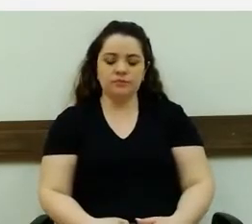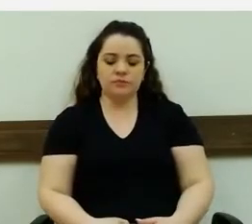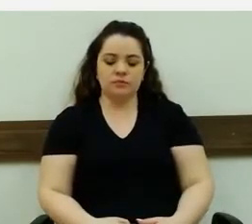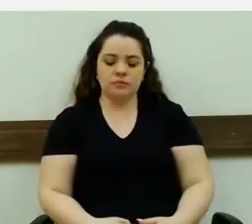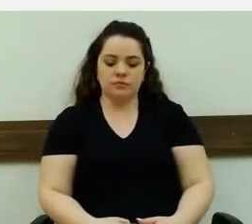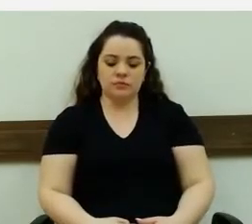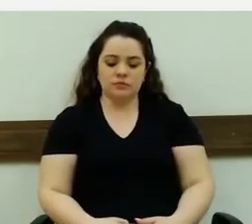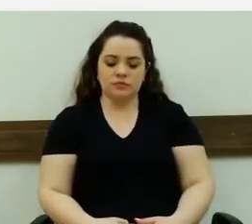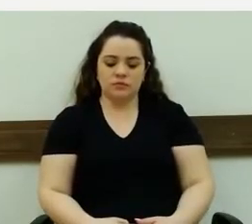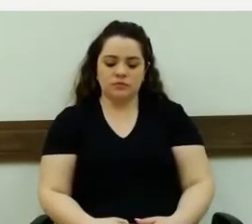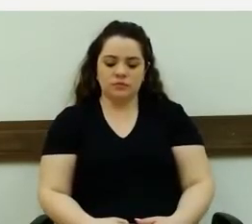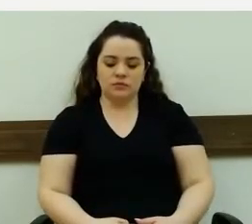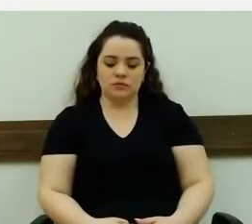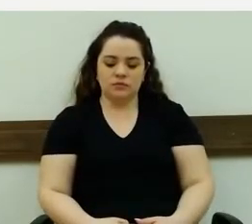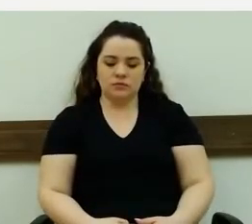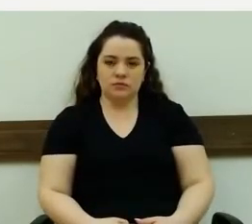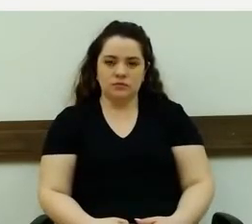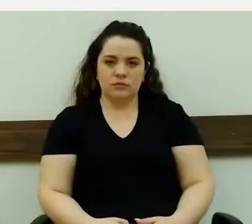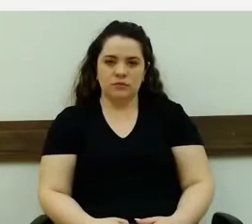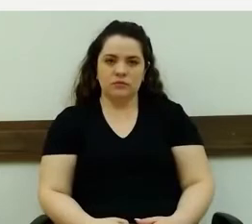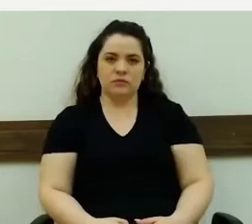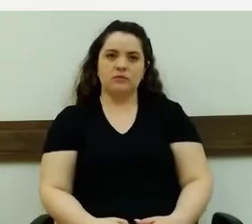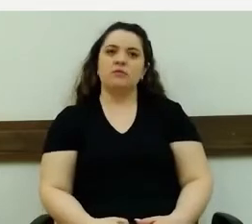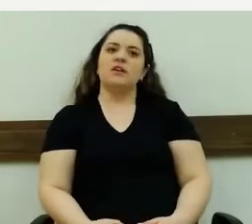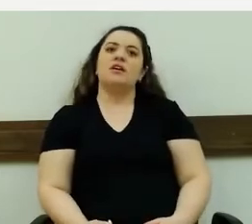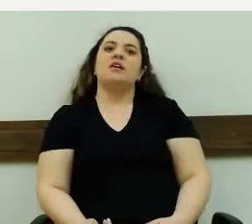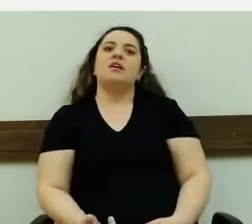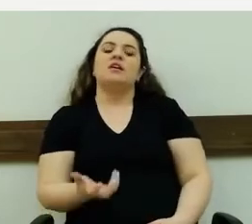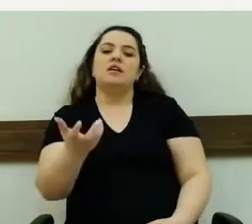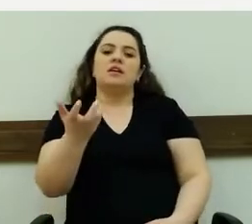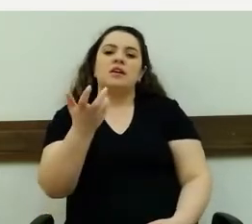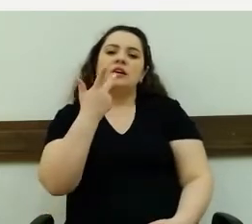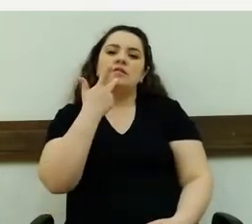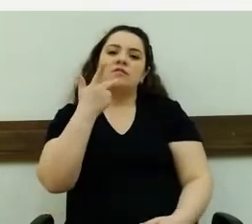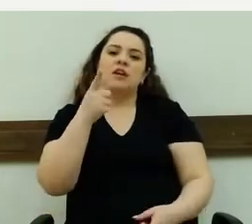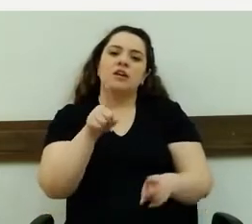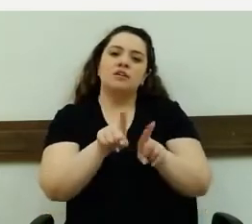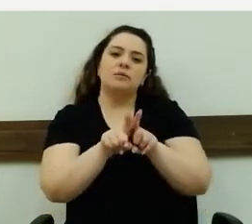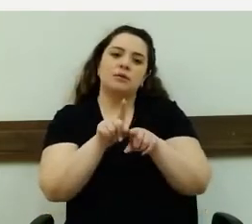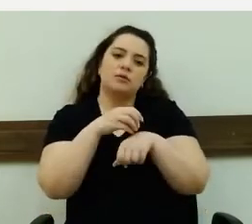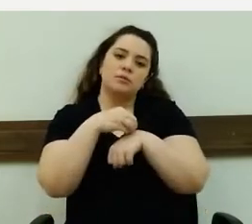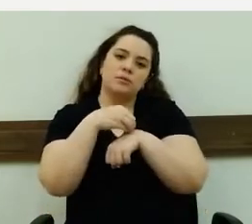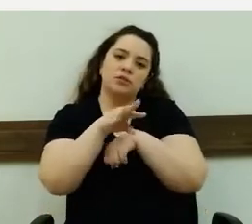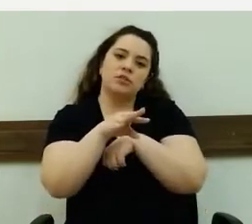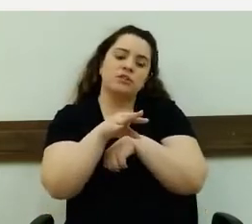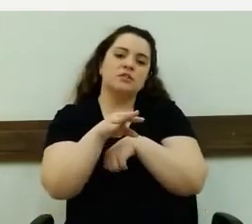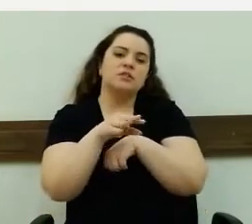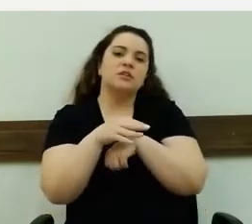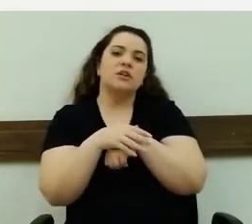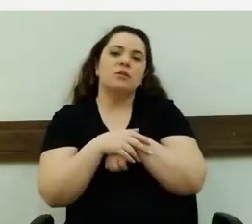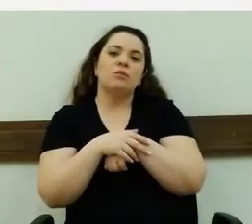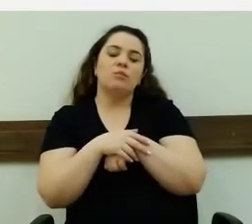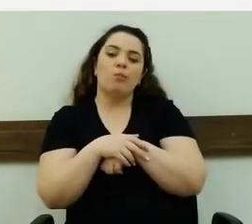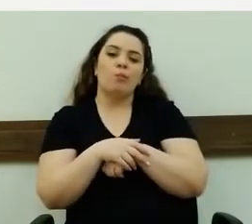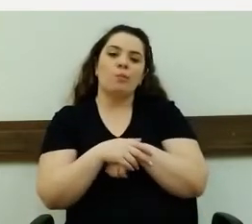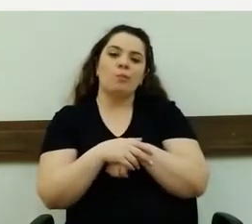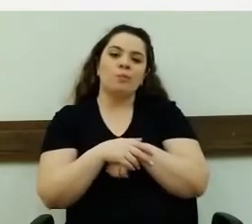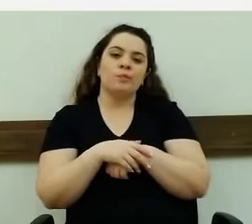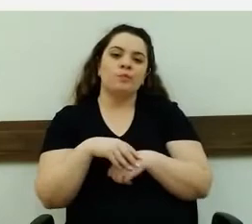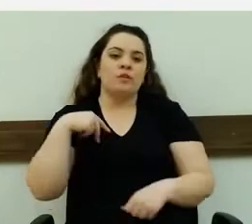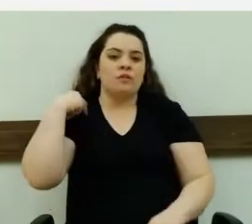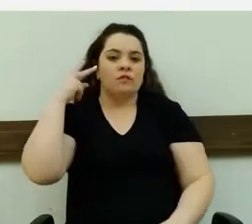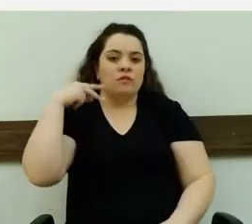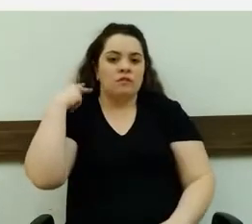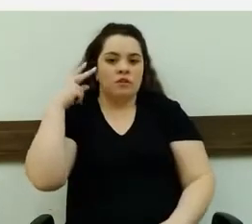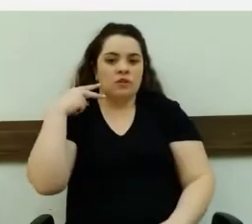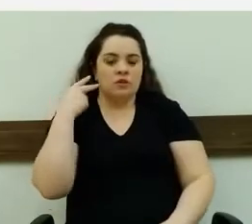de mencionar também sobre a indicação que os demais nobres vereadores, juntamente ao